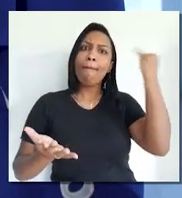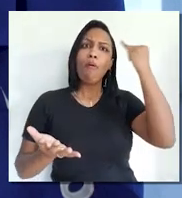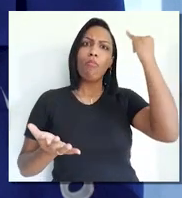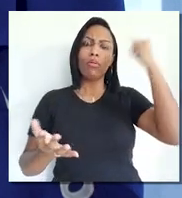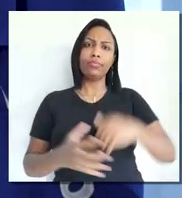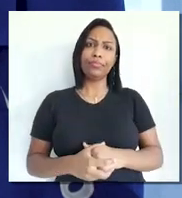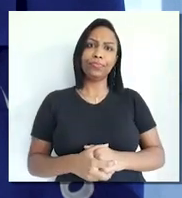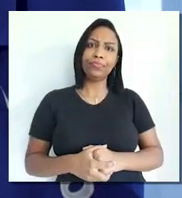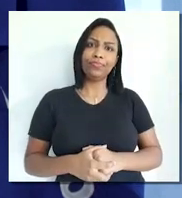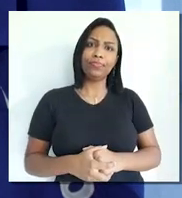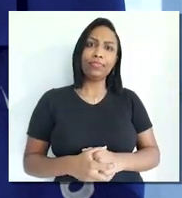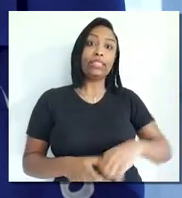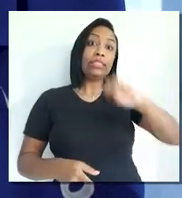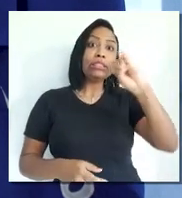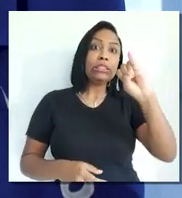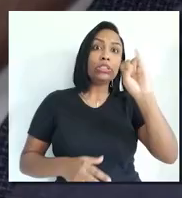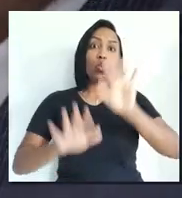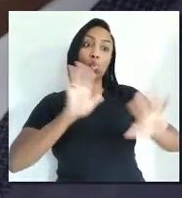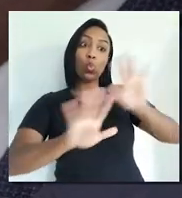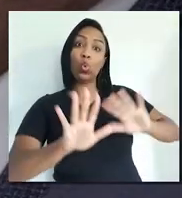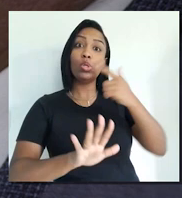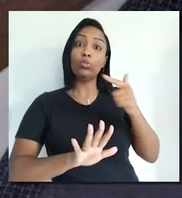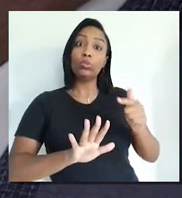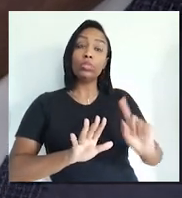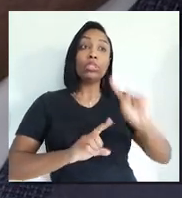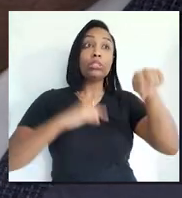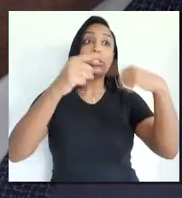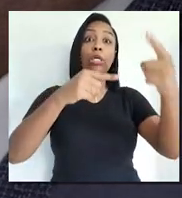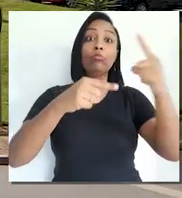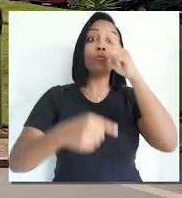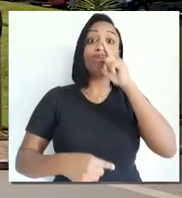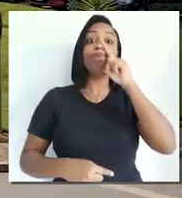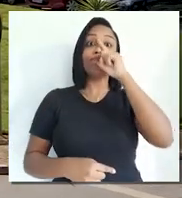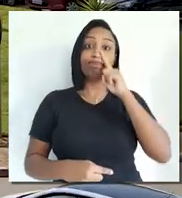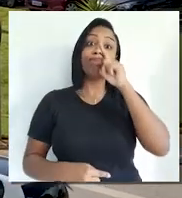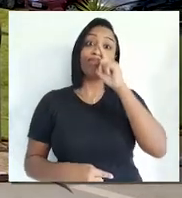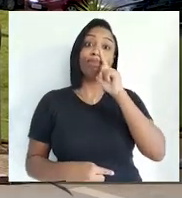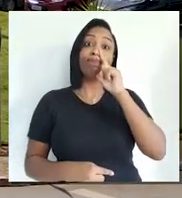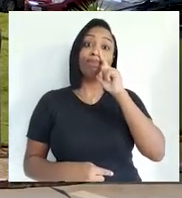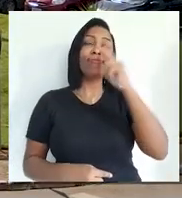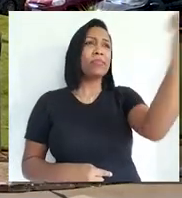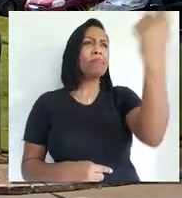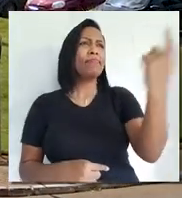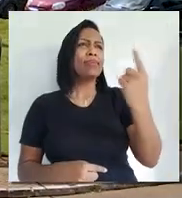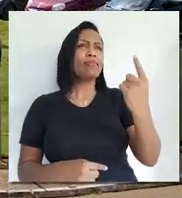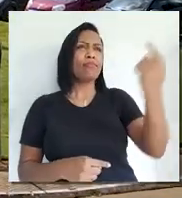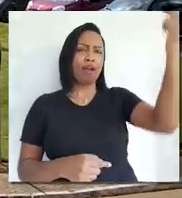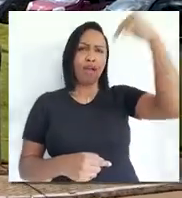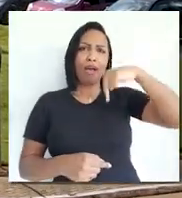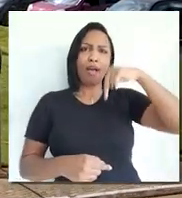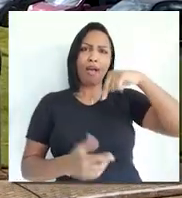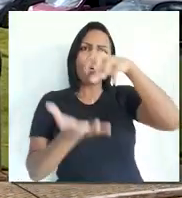consequências em termos de vulnerabilidade. Desde aquele relaxamento para quem adentra um prédio, certo? E